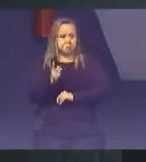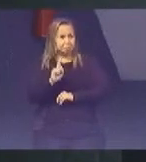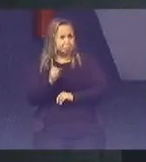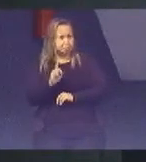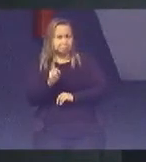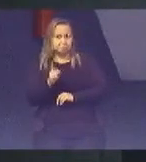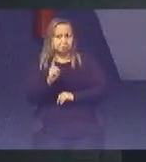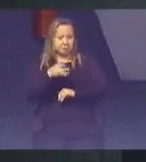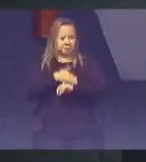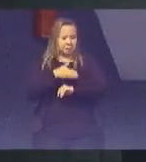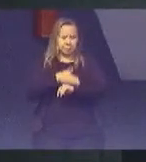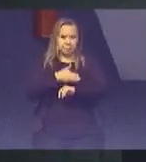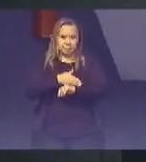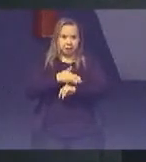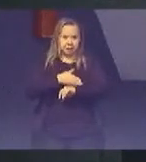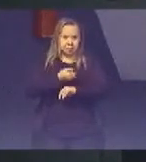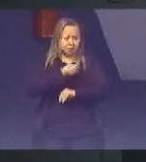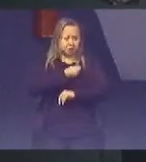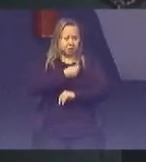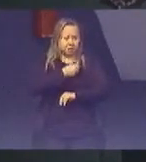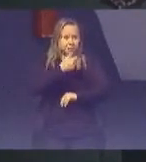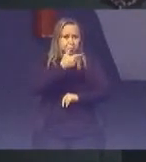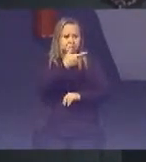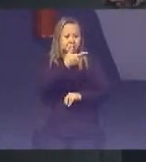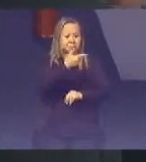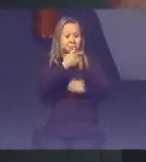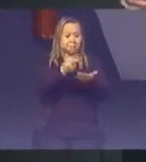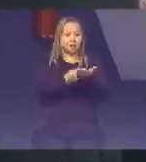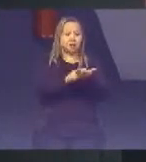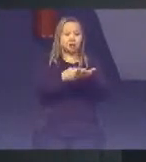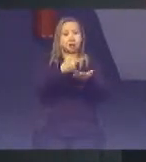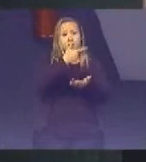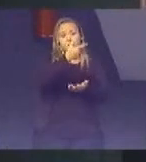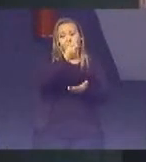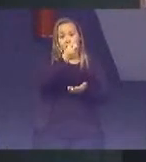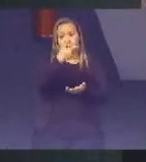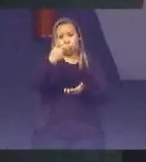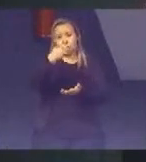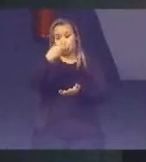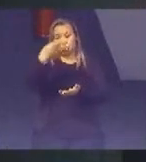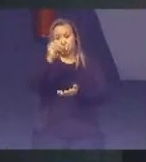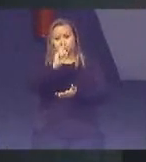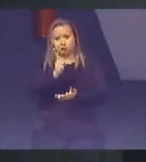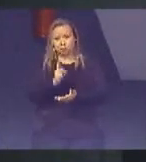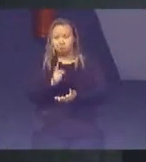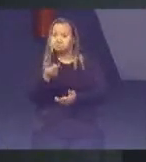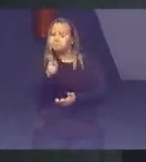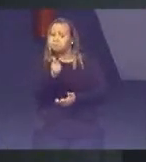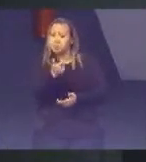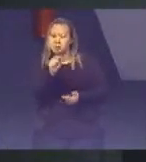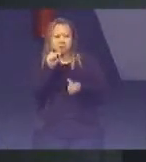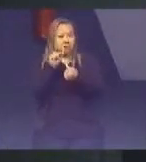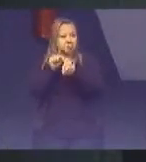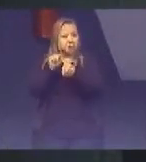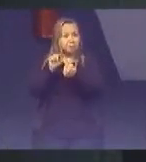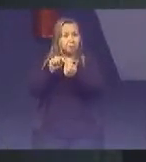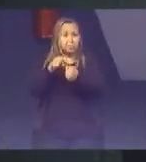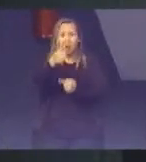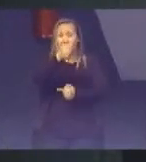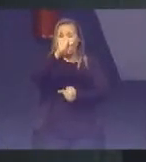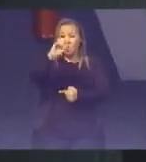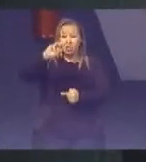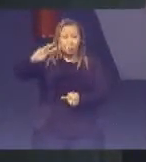Numericamente Não tem métricas para isso Como não tem métricas Para os 80